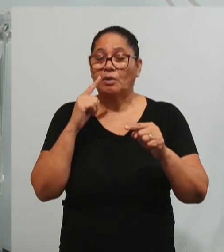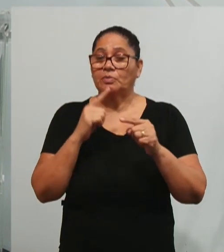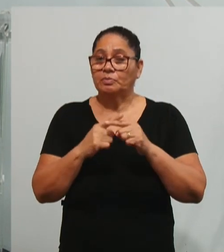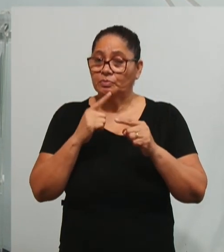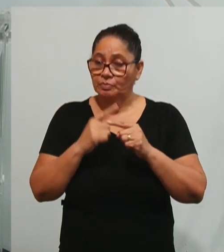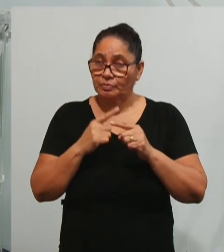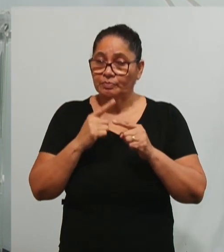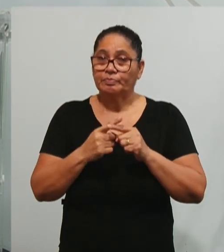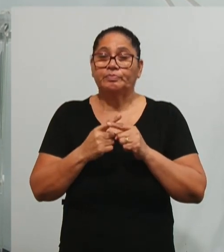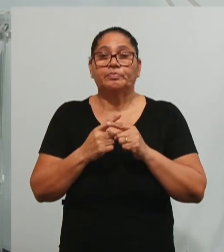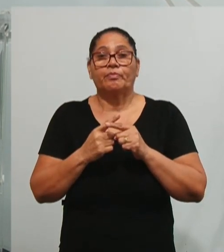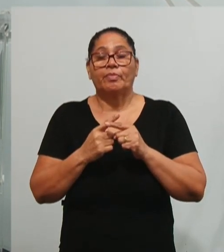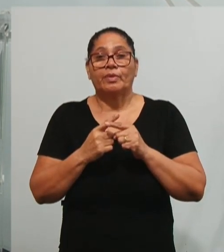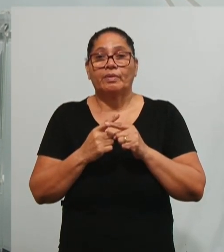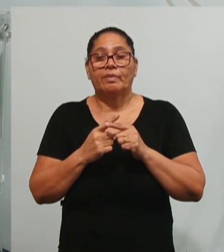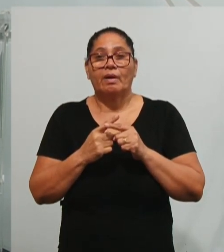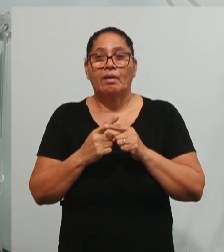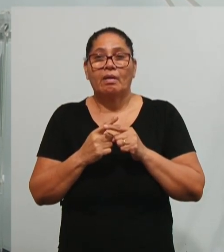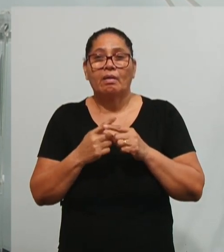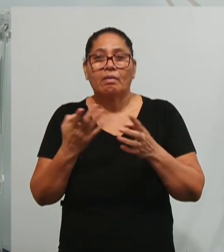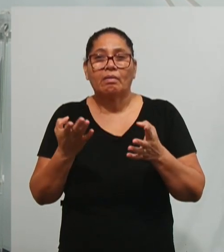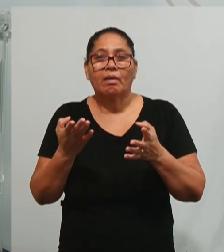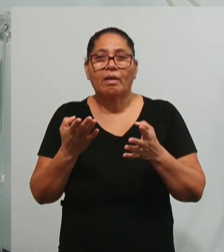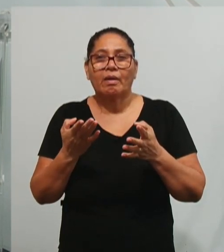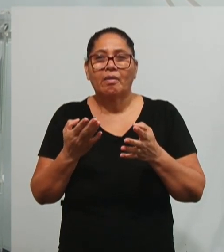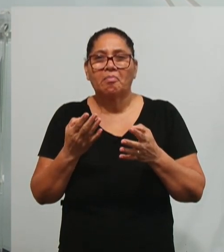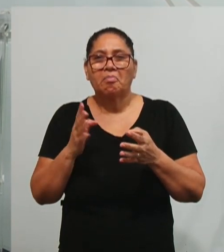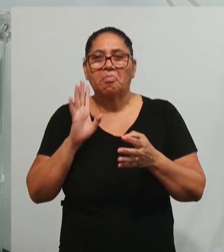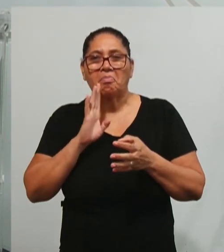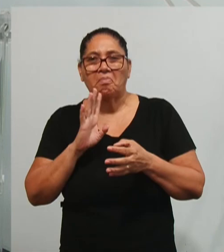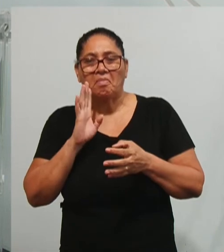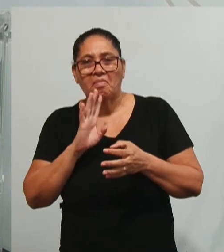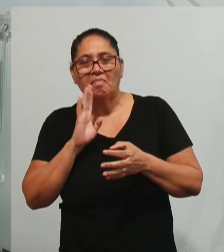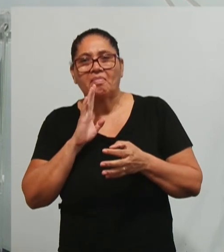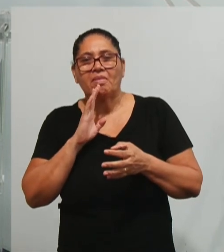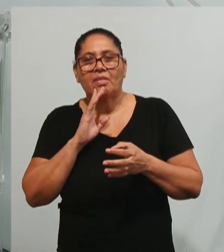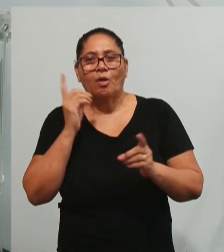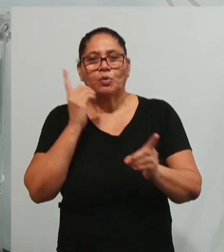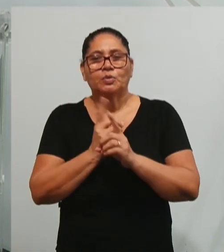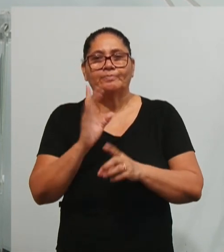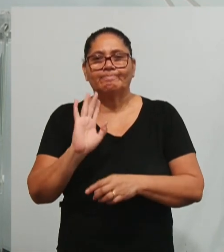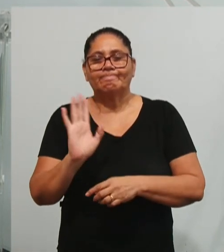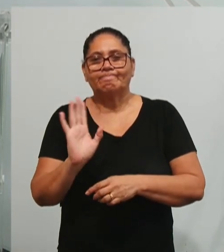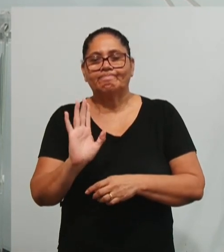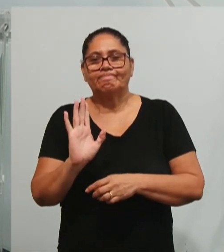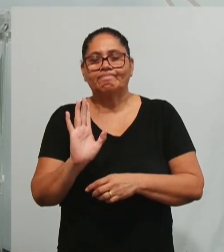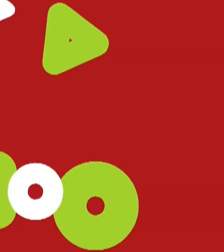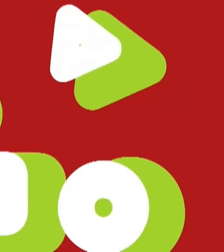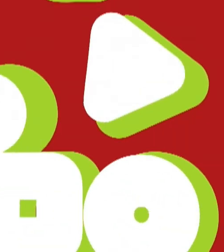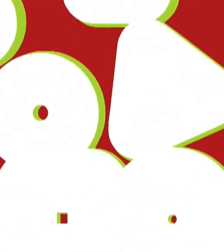vai, vai ser um momento de debate muito bacana. Te encontro lá e até mais!